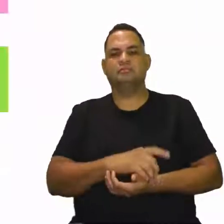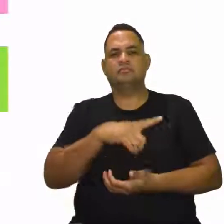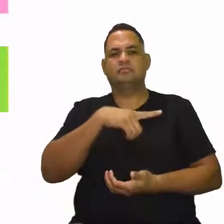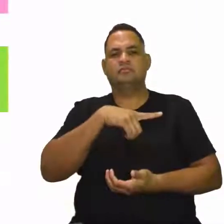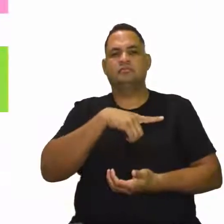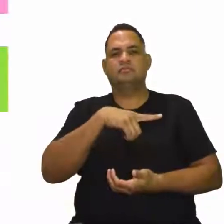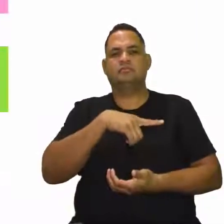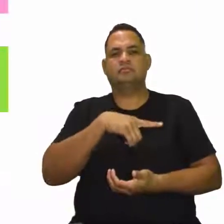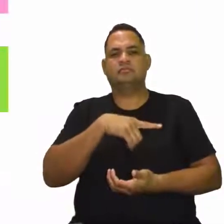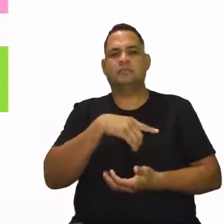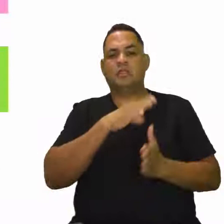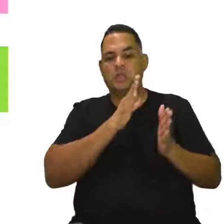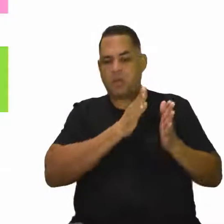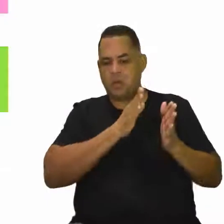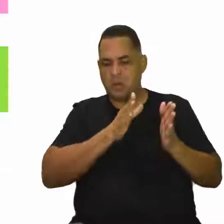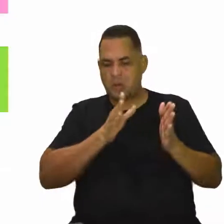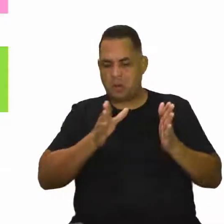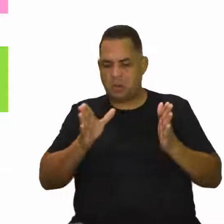temos aqui as cronológicas.